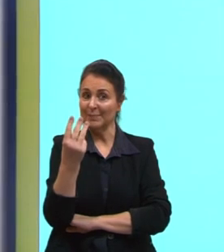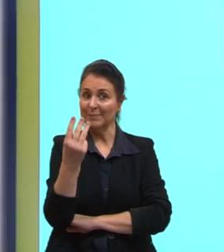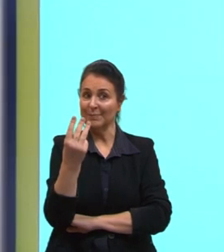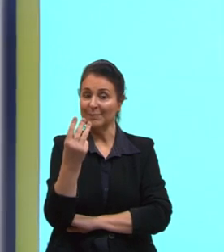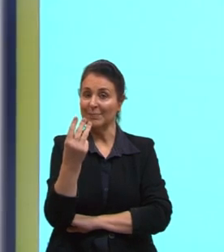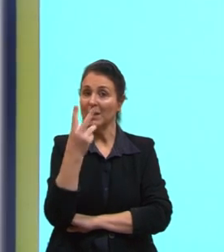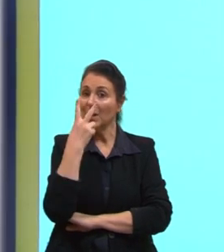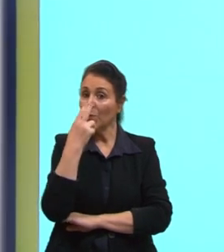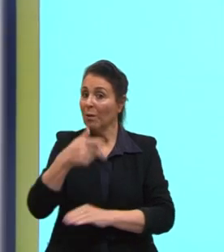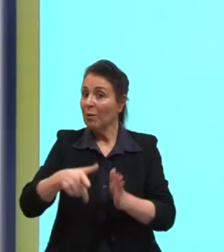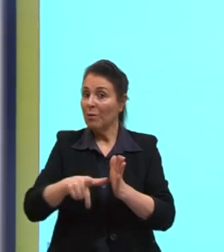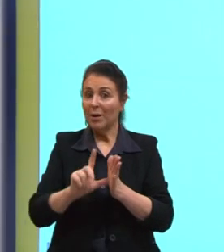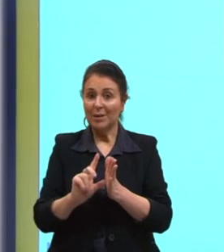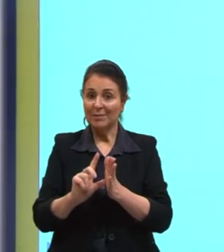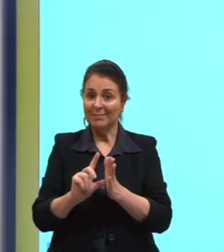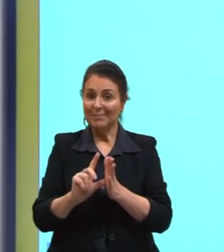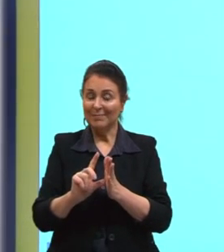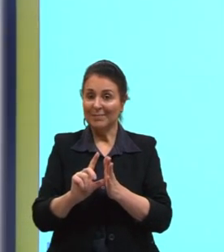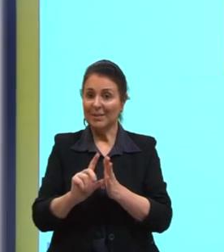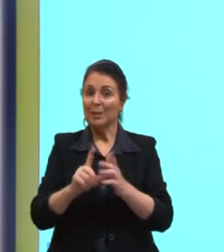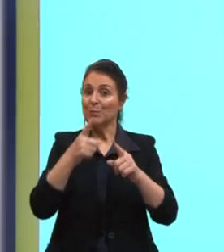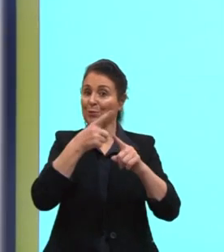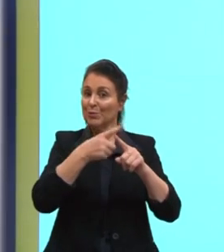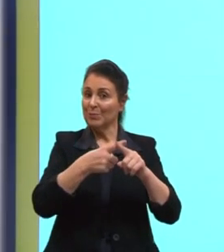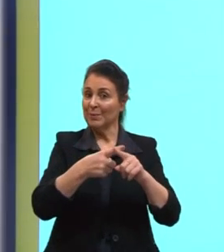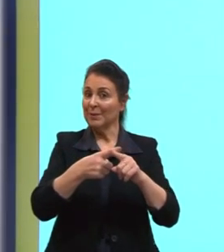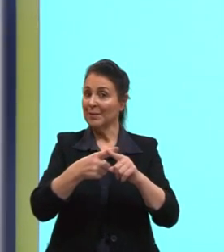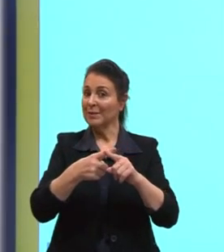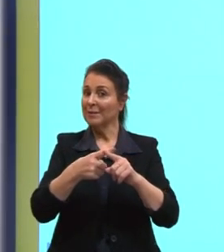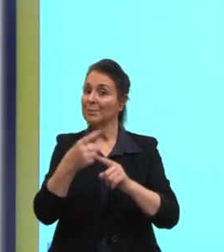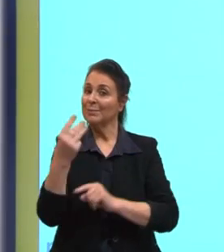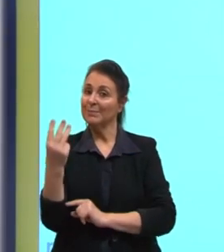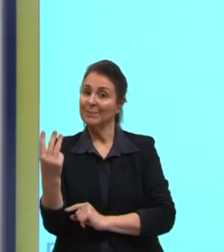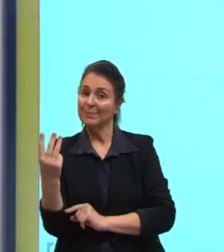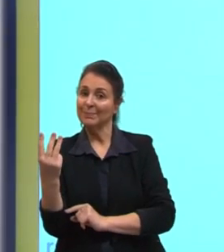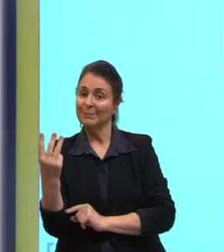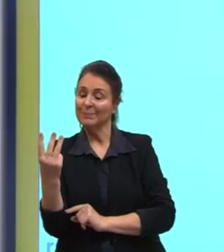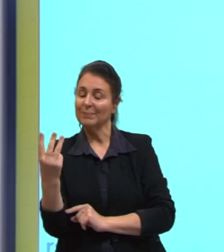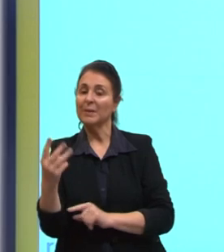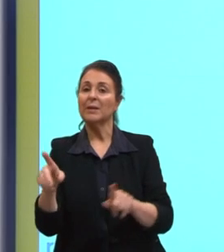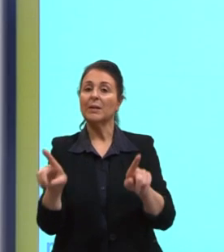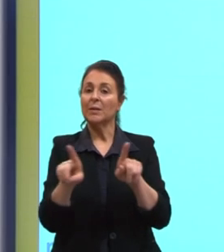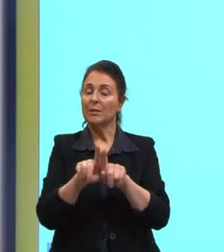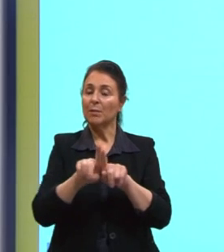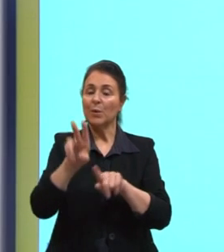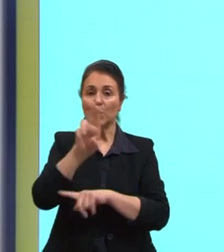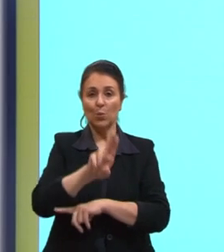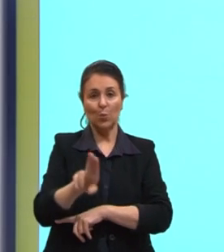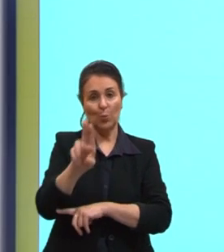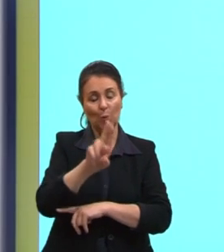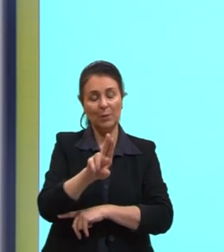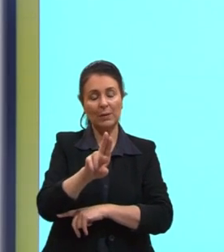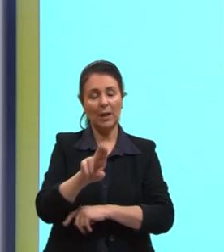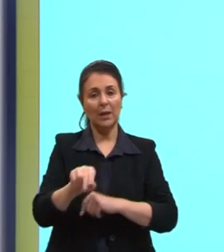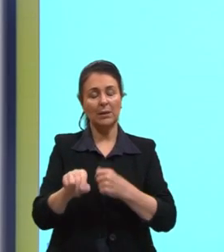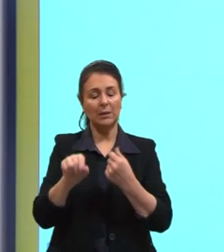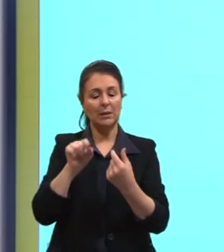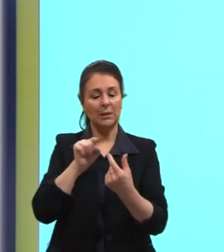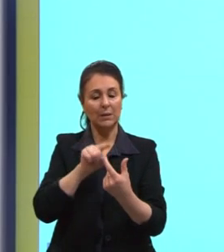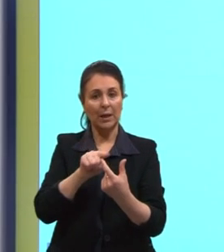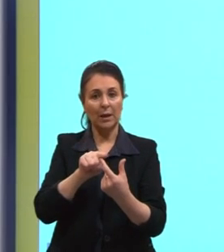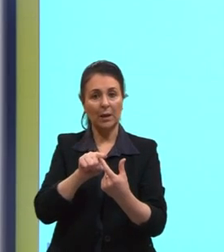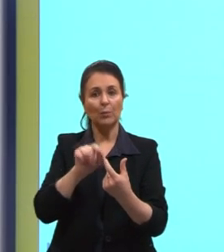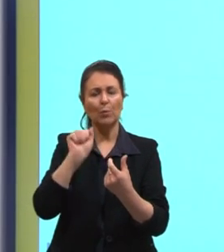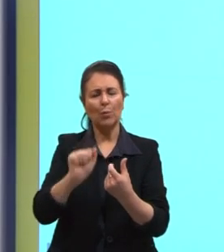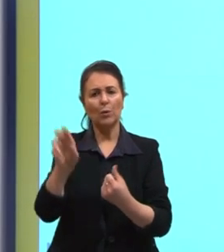Mesma coisa de antes, só que a gente multiplica por 3. E também a gente usa esse termo aqui, a gente também pode